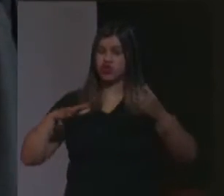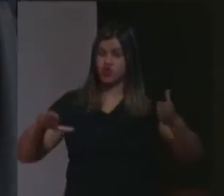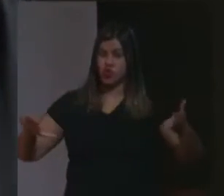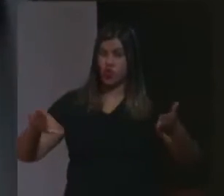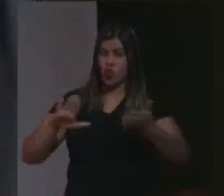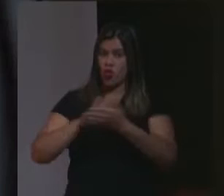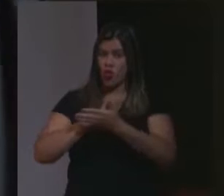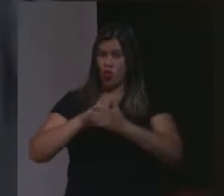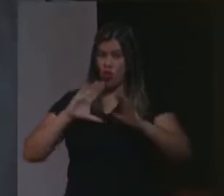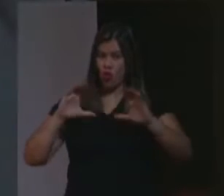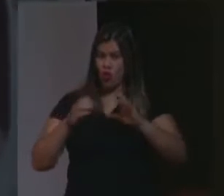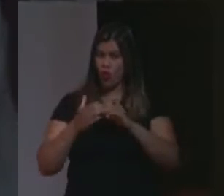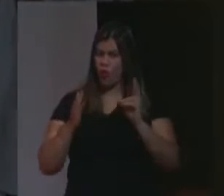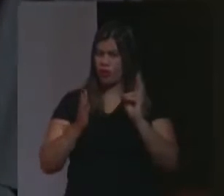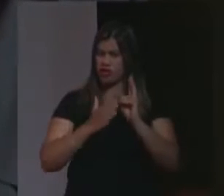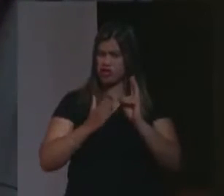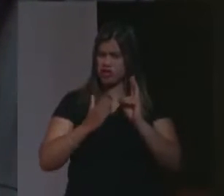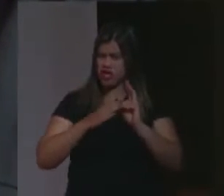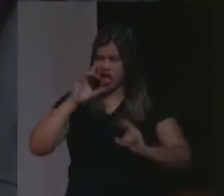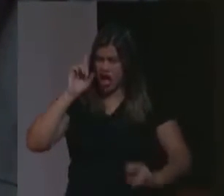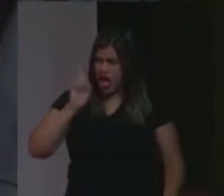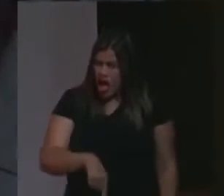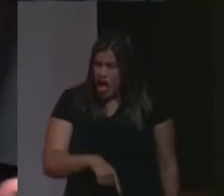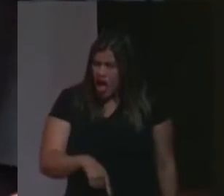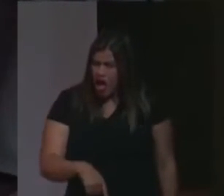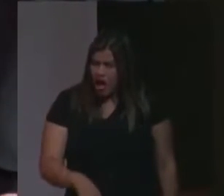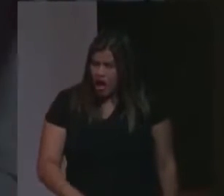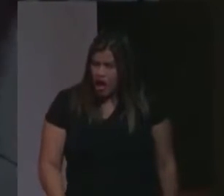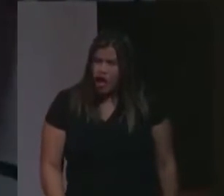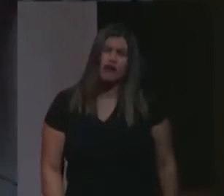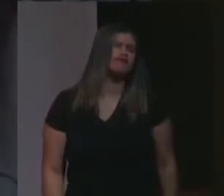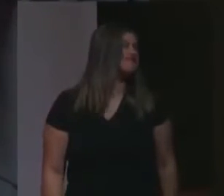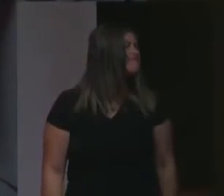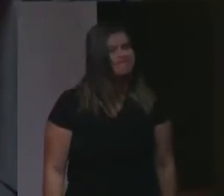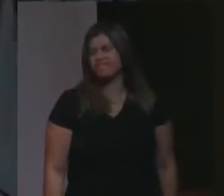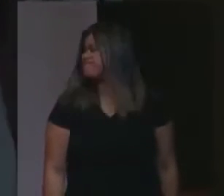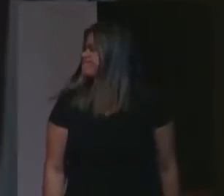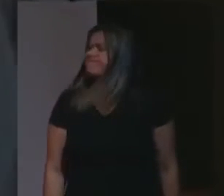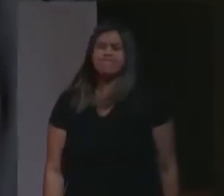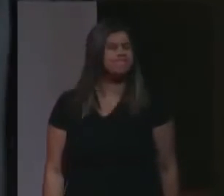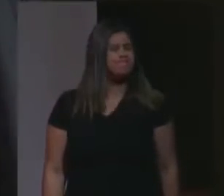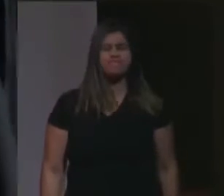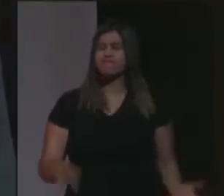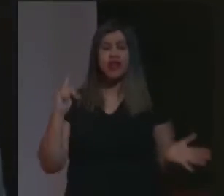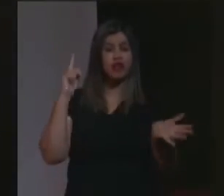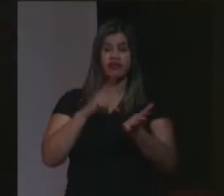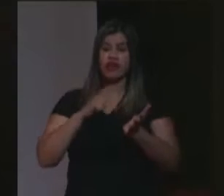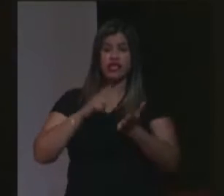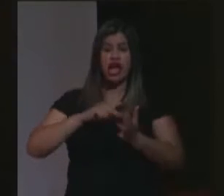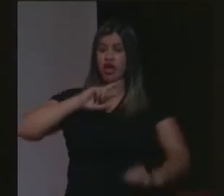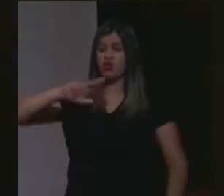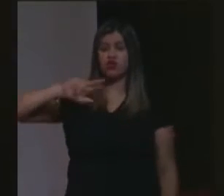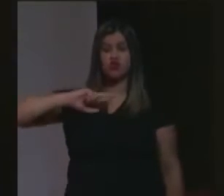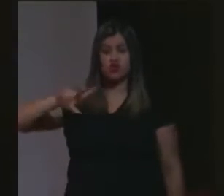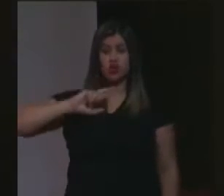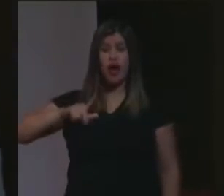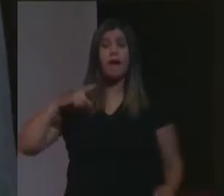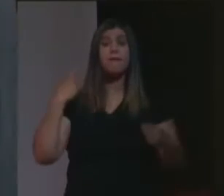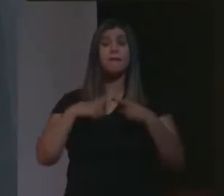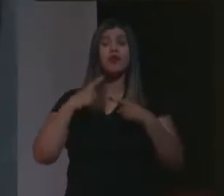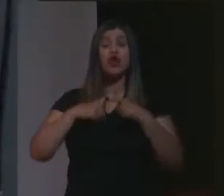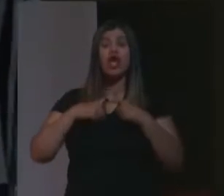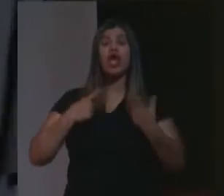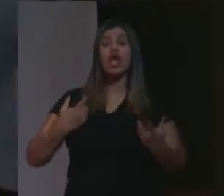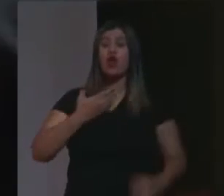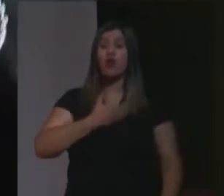população indígena, não, não é verdade, não é verdade, e por que que não é verdade? Porque a política criminosa e desastorada do governo Bolsonaro, ela